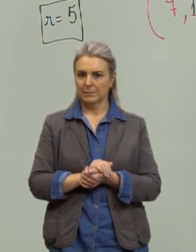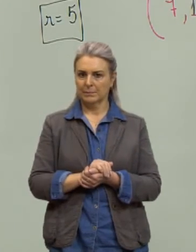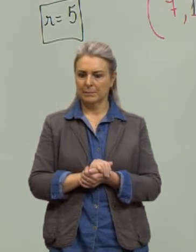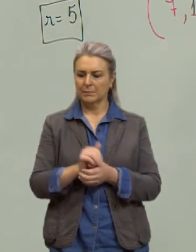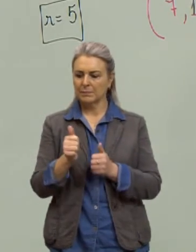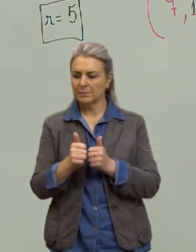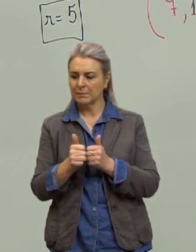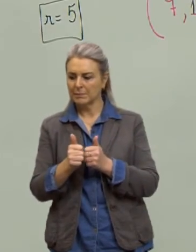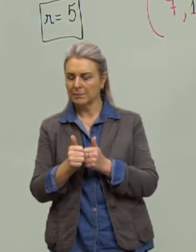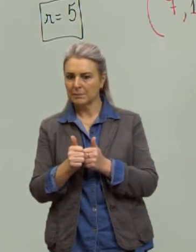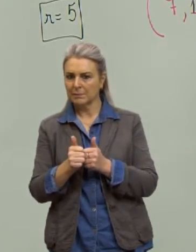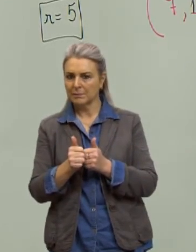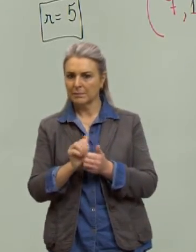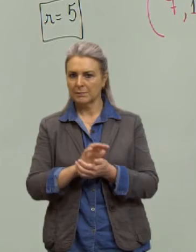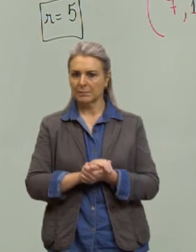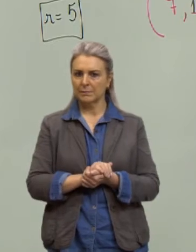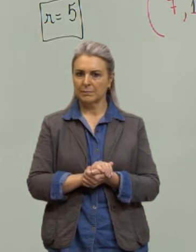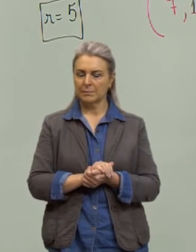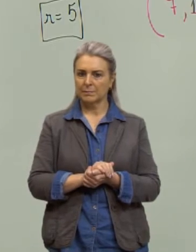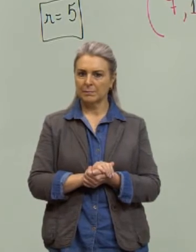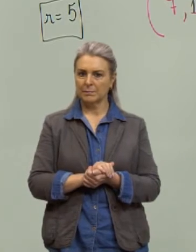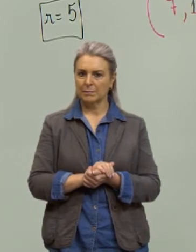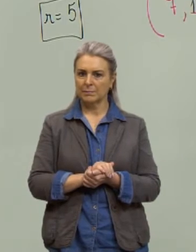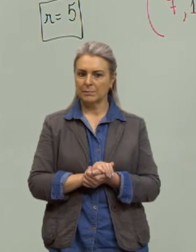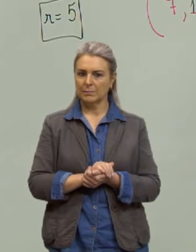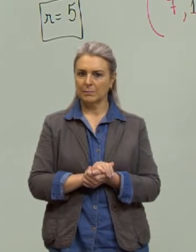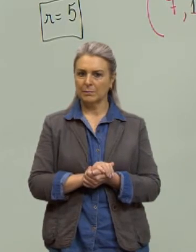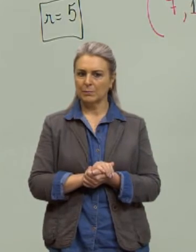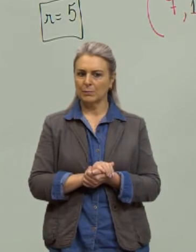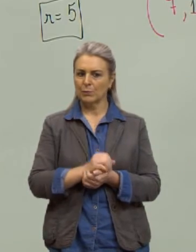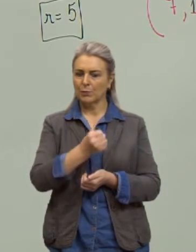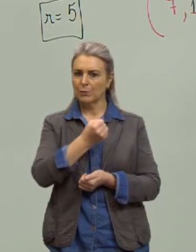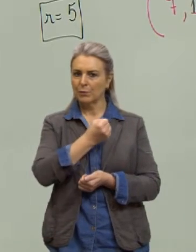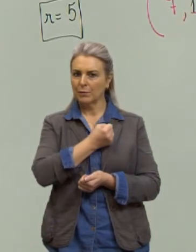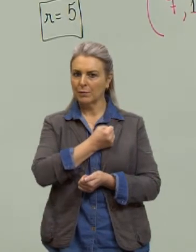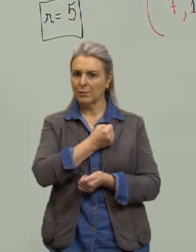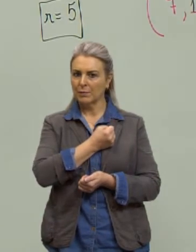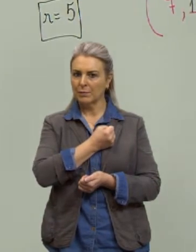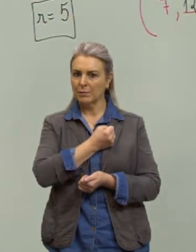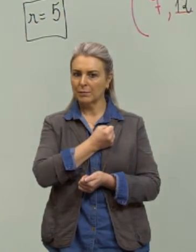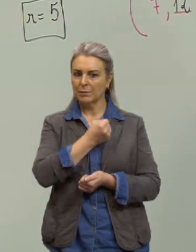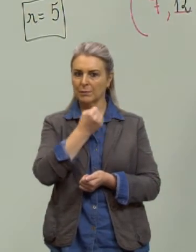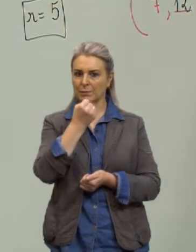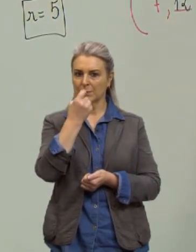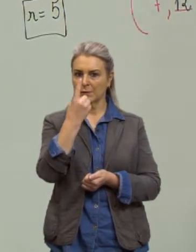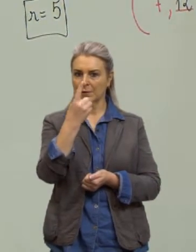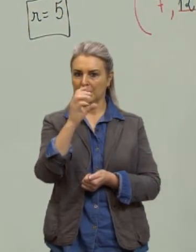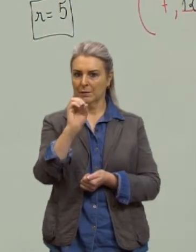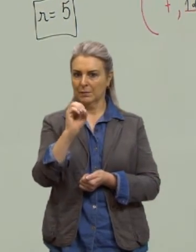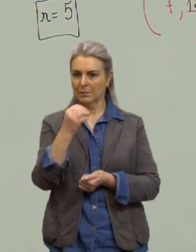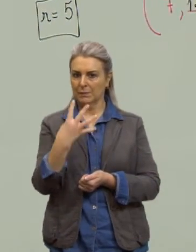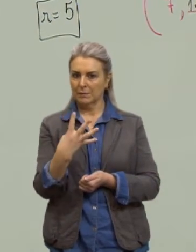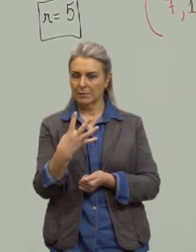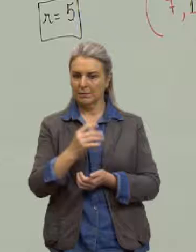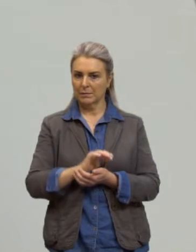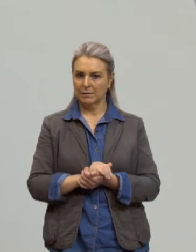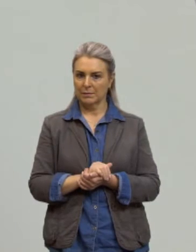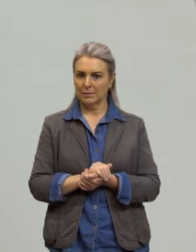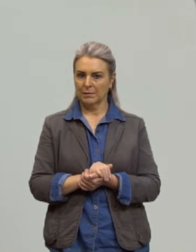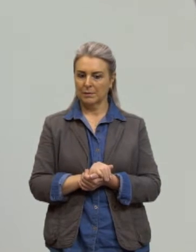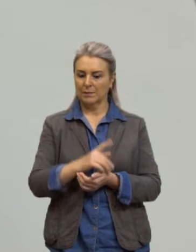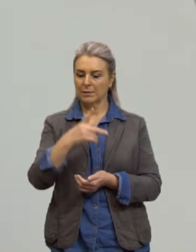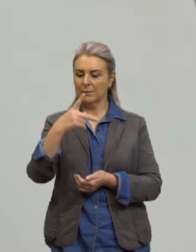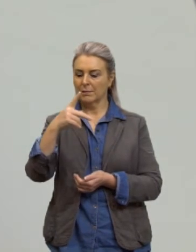não é o cento e três não é o nosso próximo número é o cento e quatro ou seja esta nossa